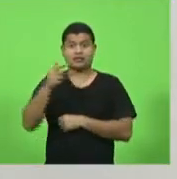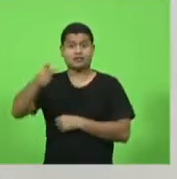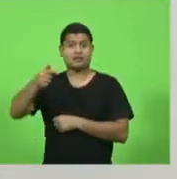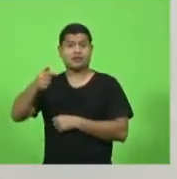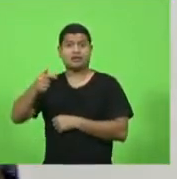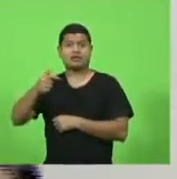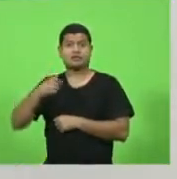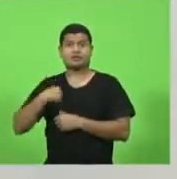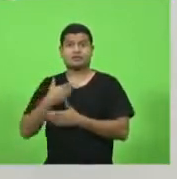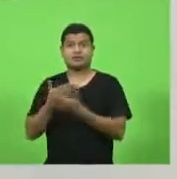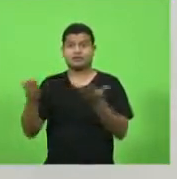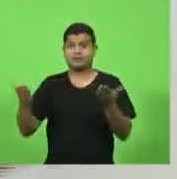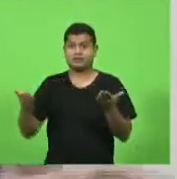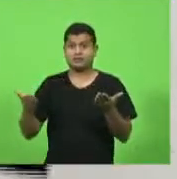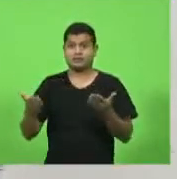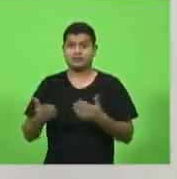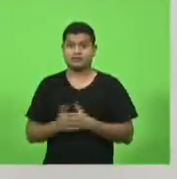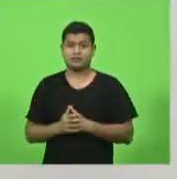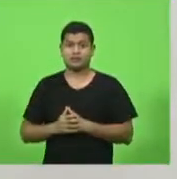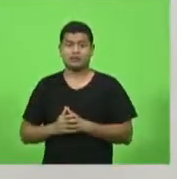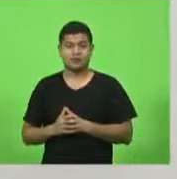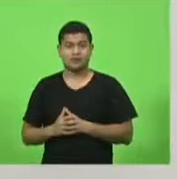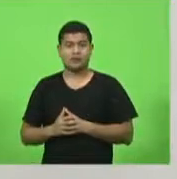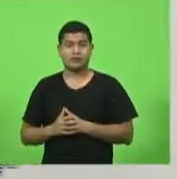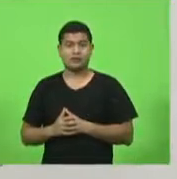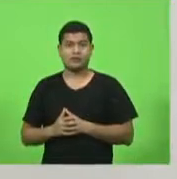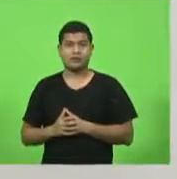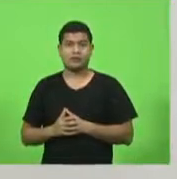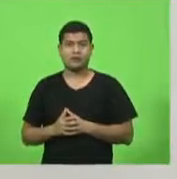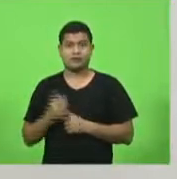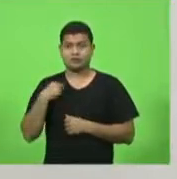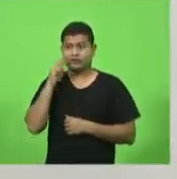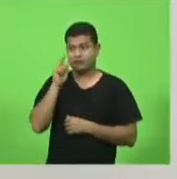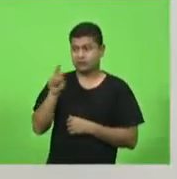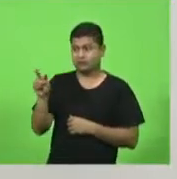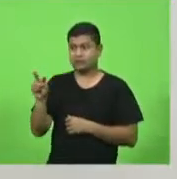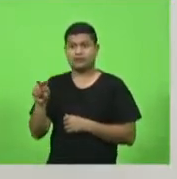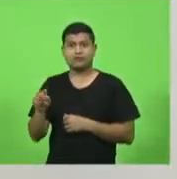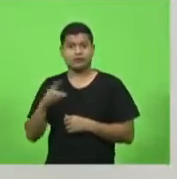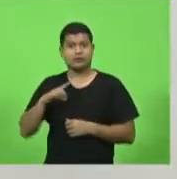não pode chacalhar uma árvore, cair um oficial, cair um sargento? Tu não pode olhar para um canto?